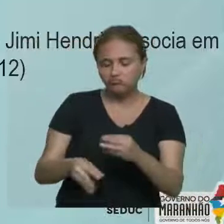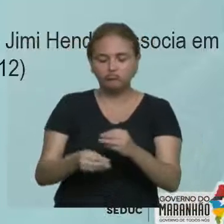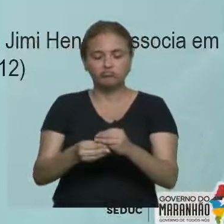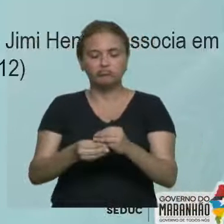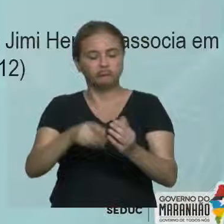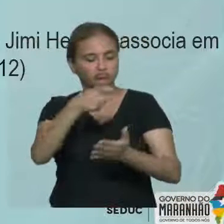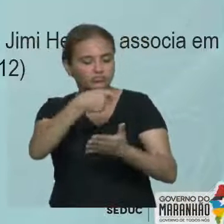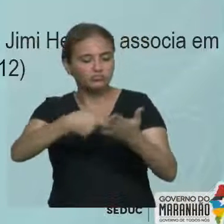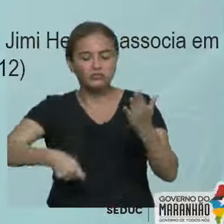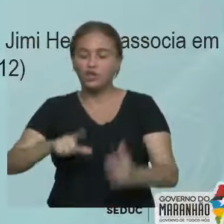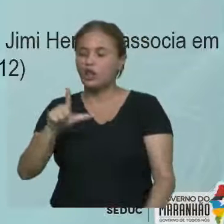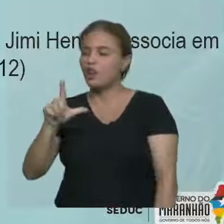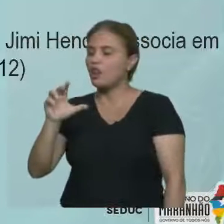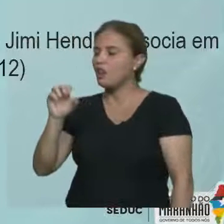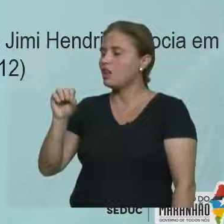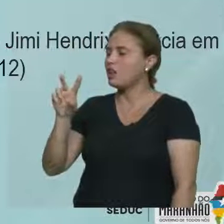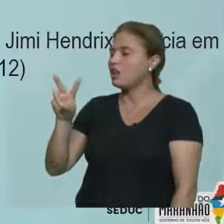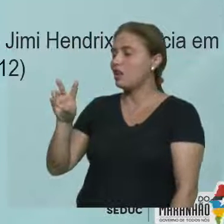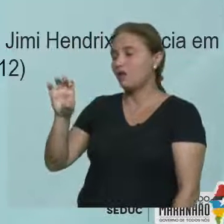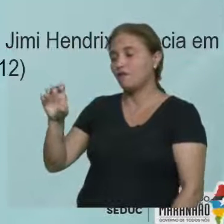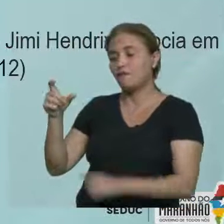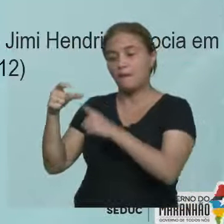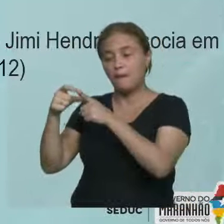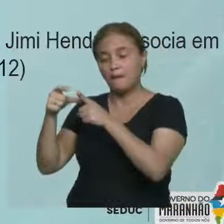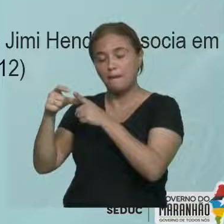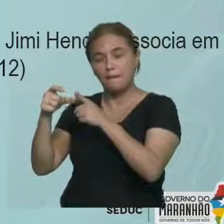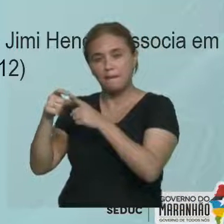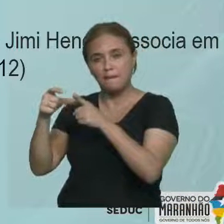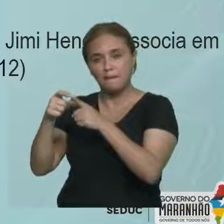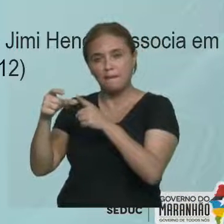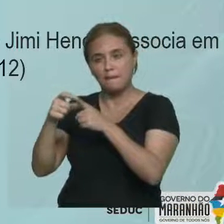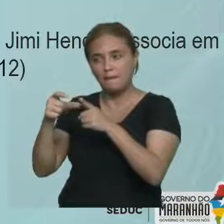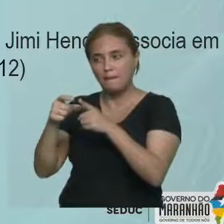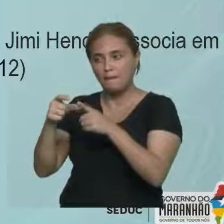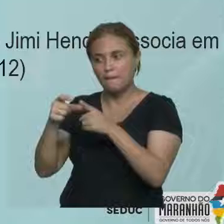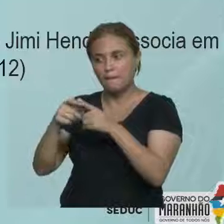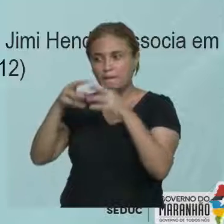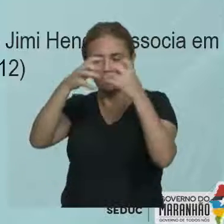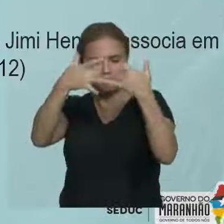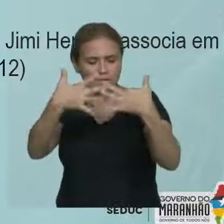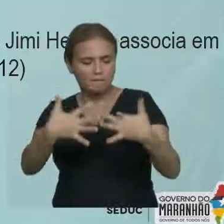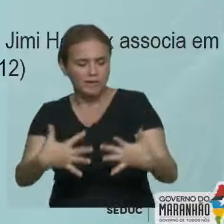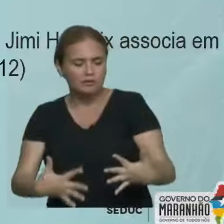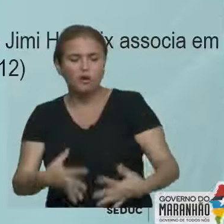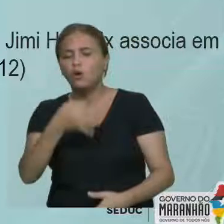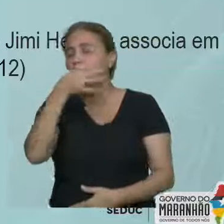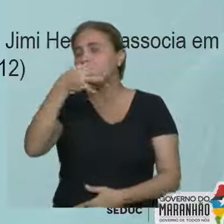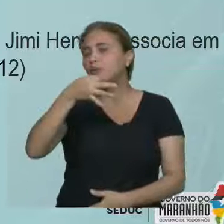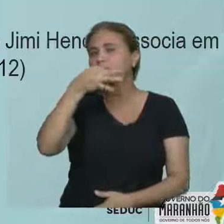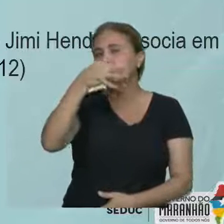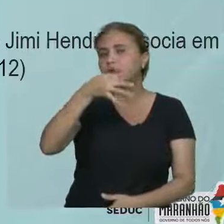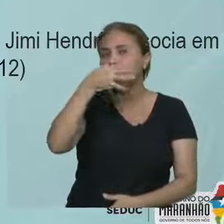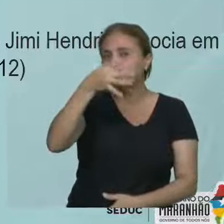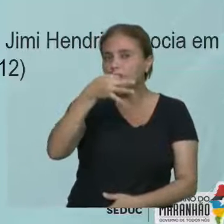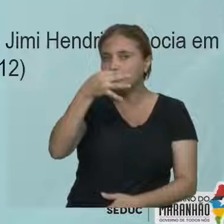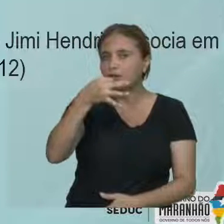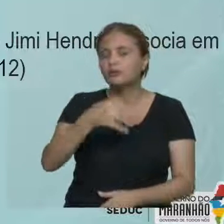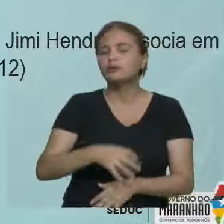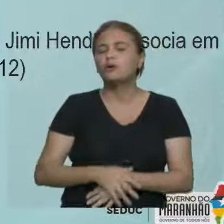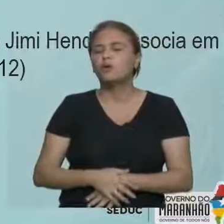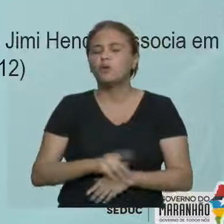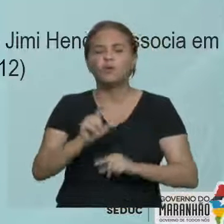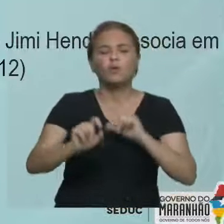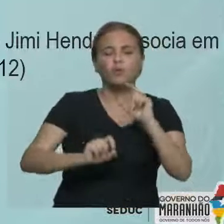termos Love, Power e Peace para justificar a sua opinião de quê? Então, foi uma questão do ENEM 2012.